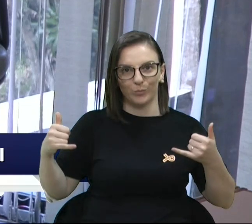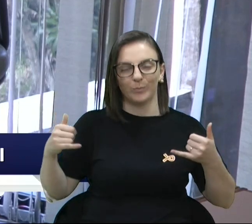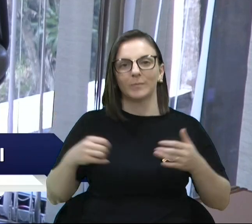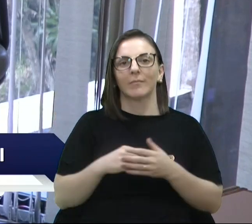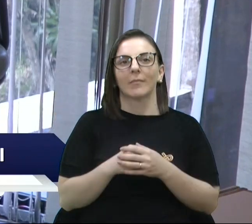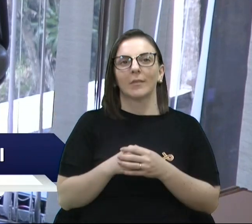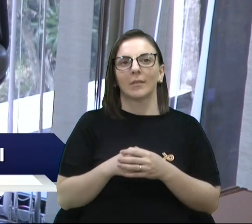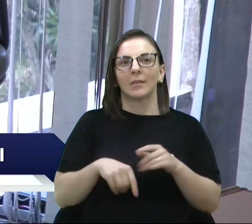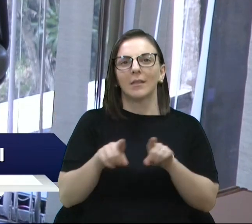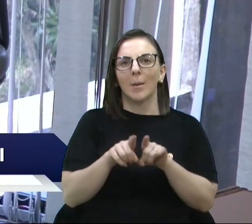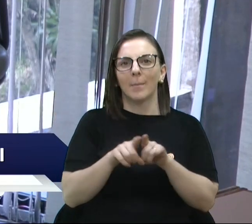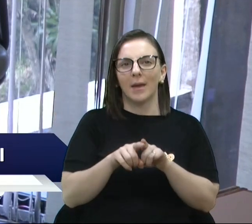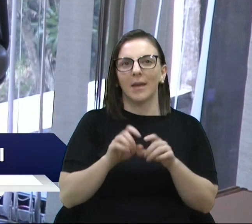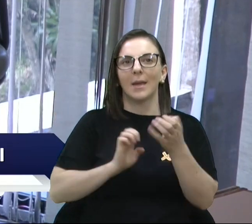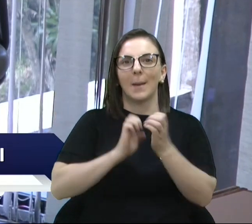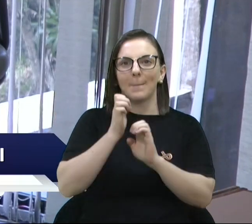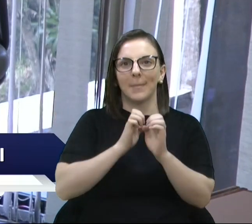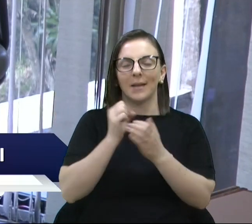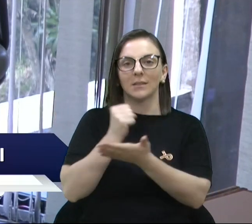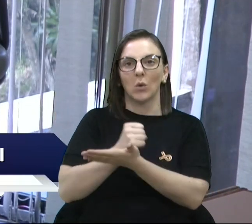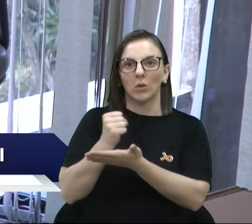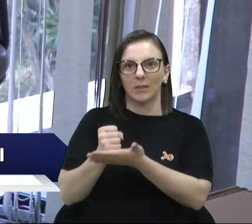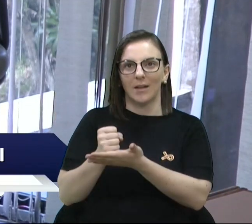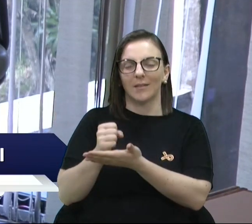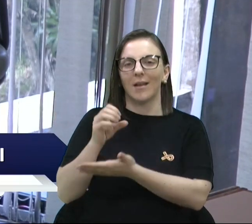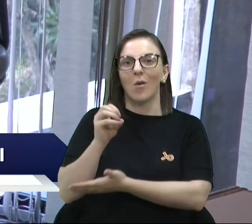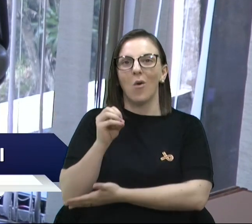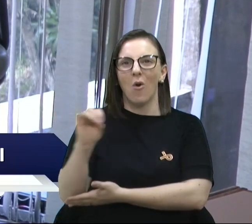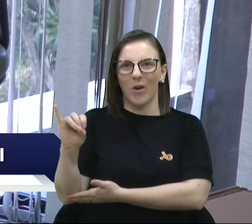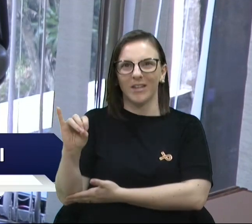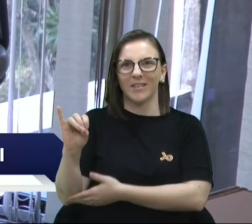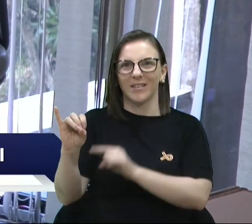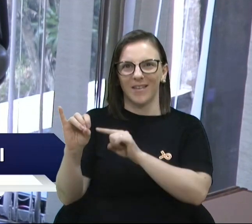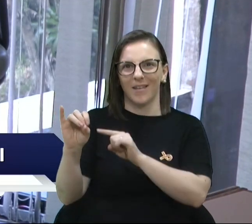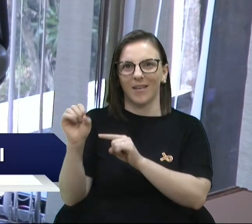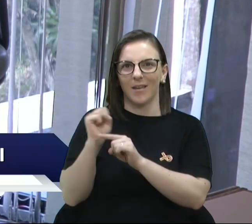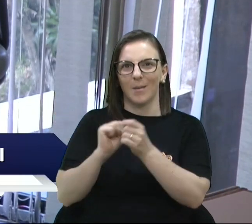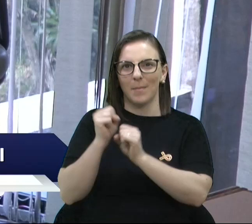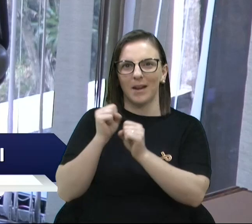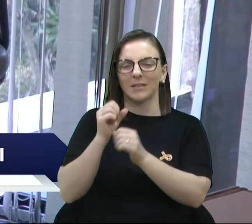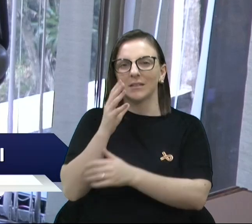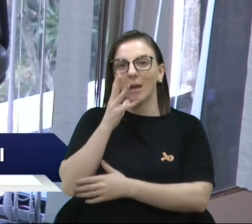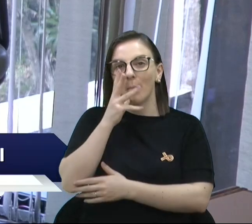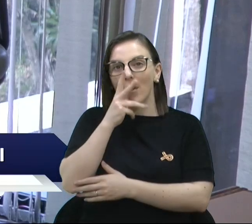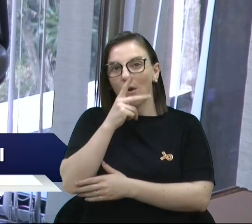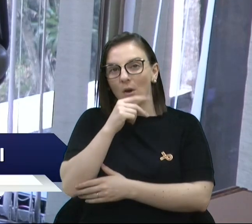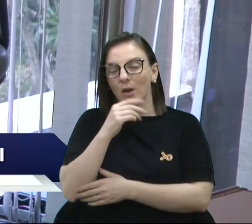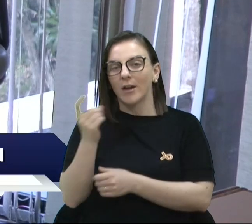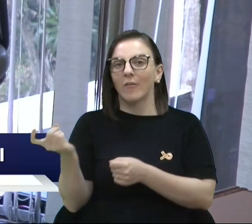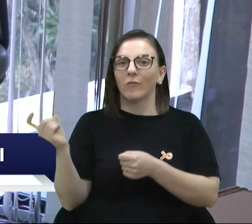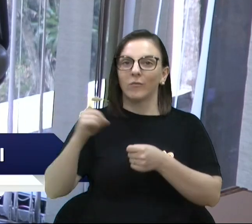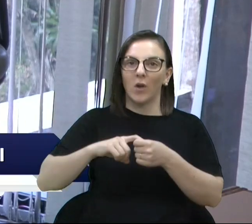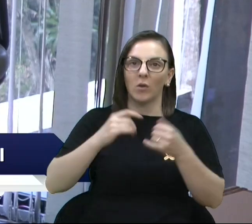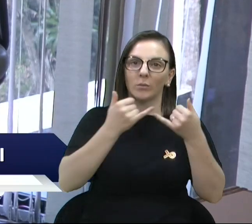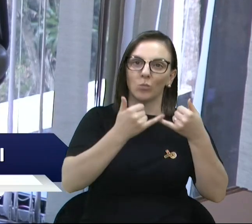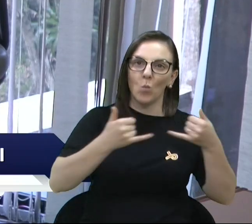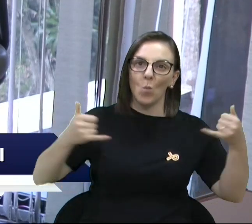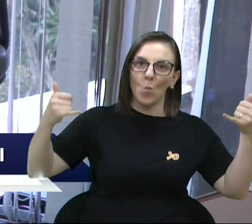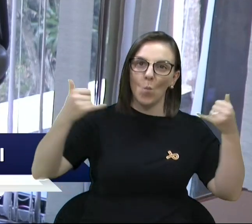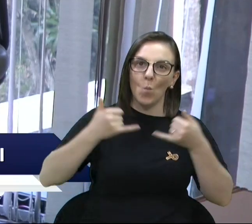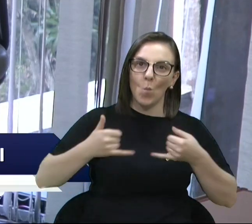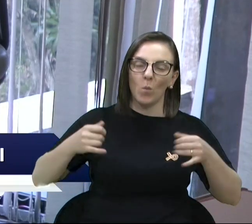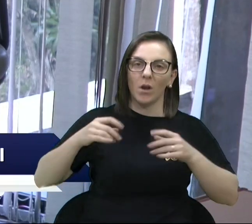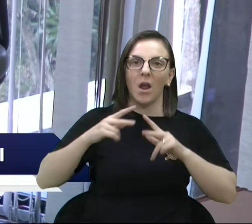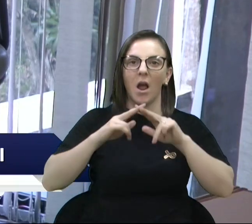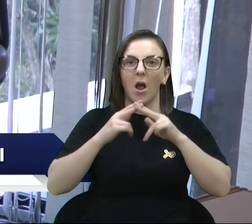empresa contratada, que é a Oi, para fazer o conserto e a reposição dessas linhas. Então, a gente tem uma UBS, por exemplo, que a UBS do Mariane, que